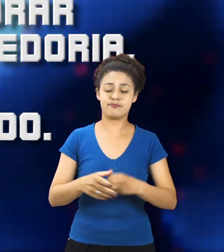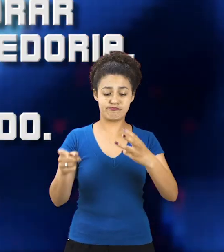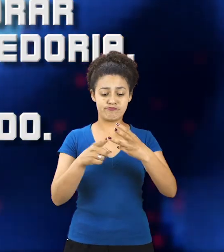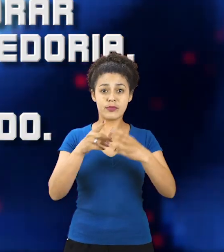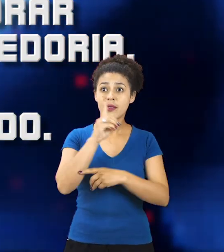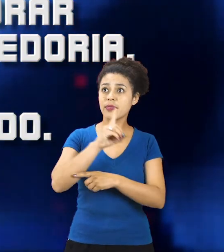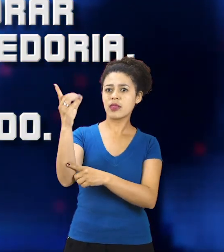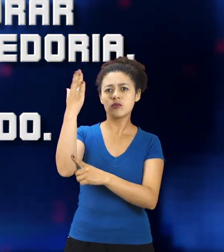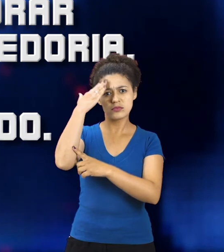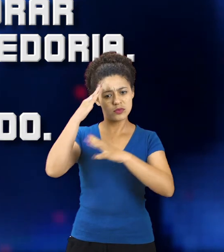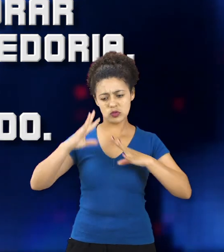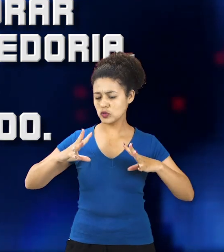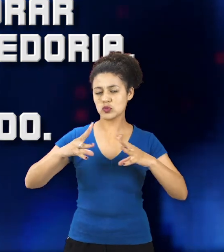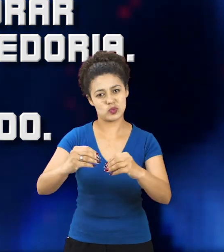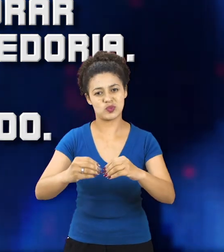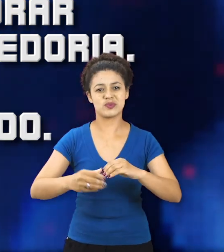sabe de tudo!